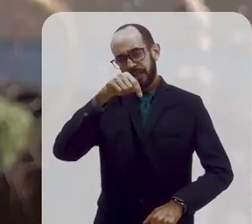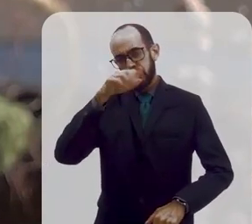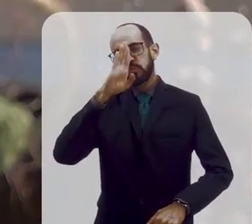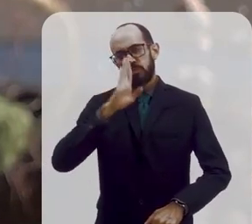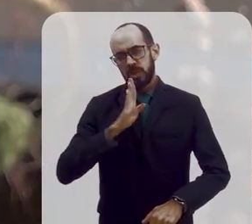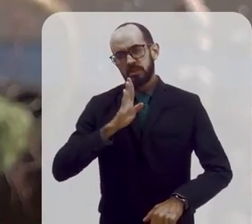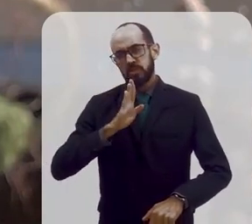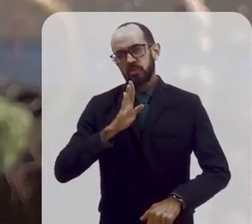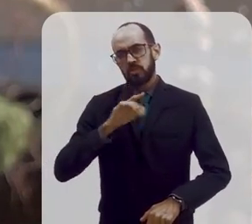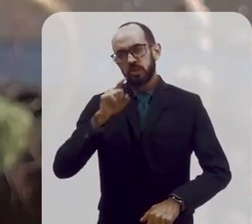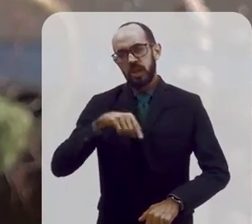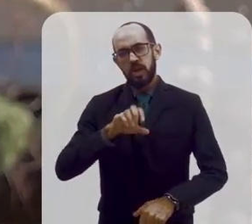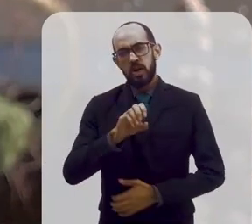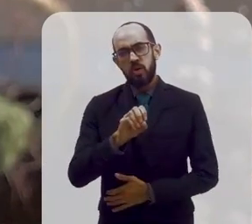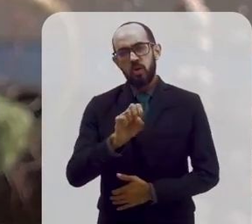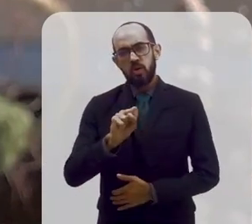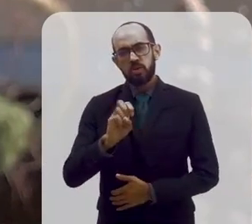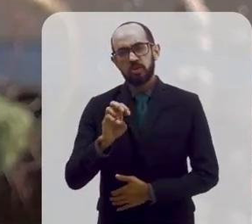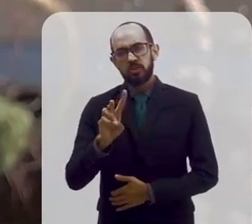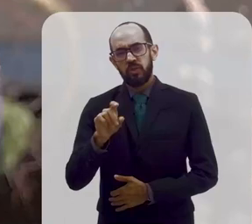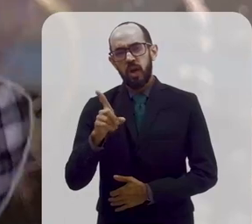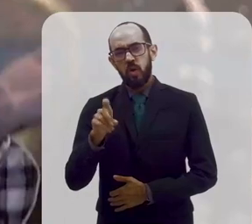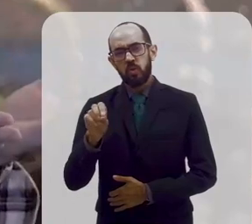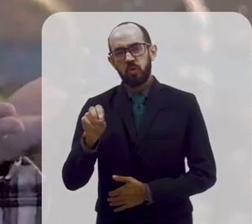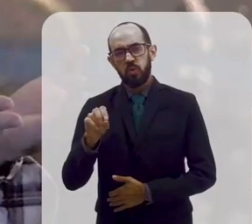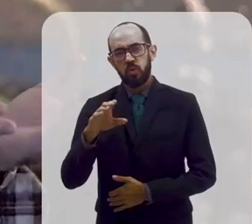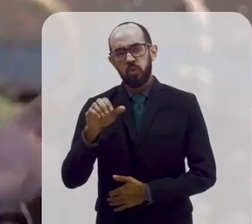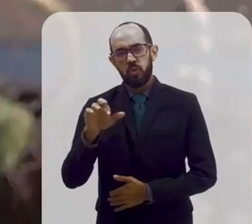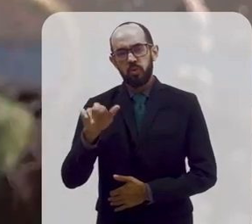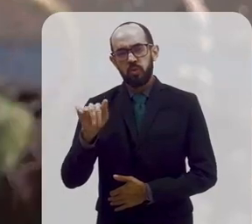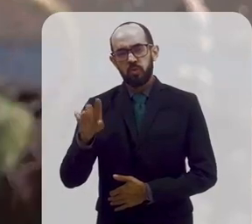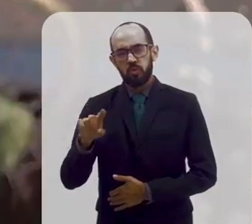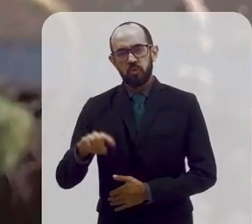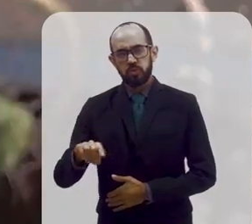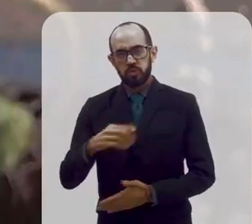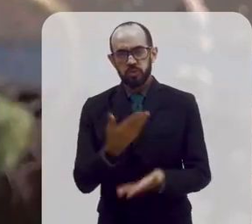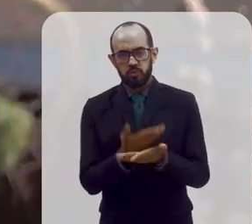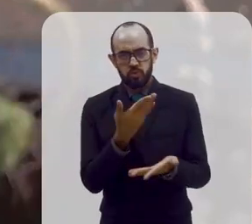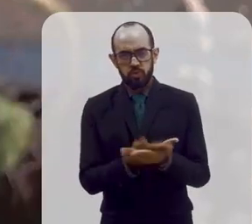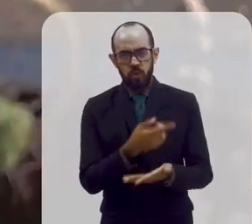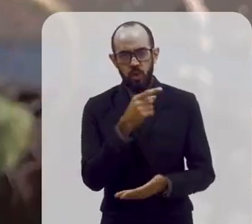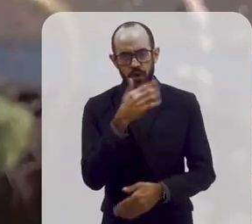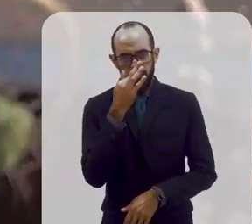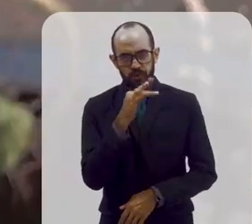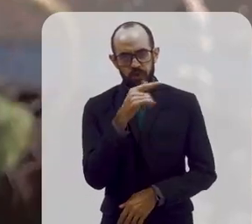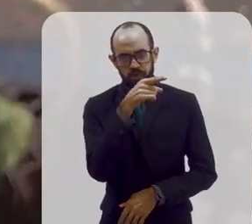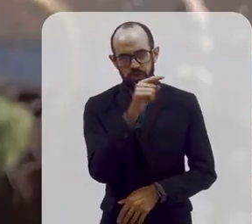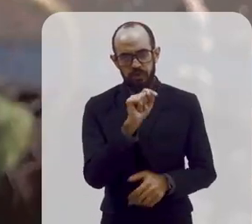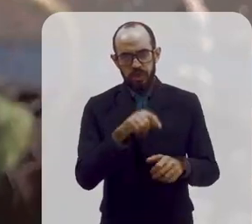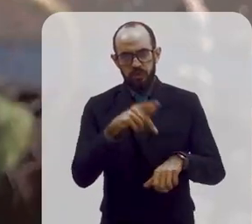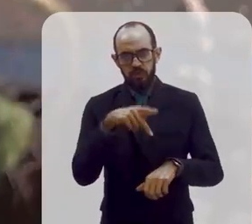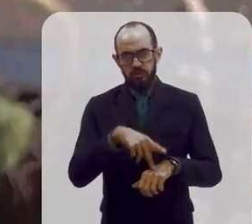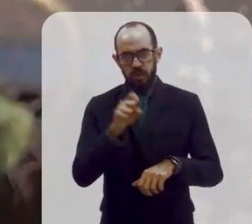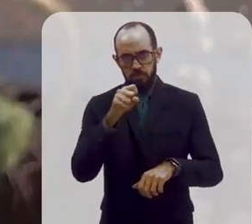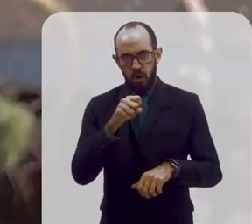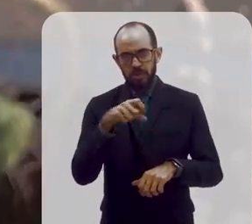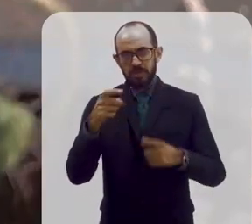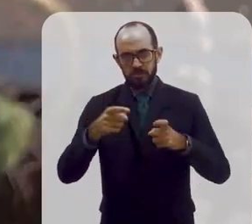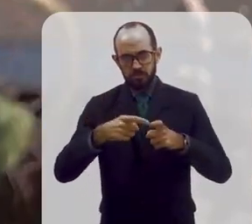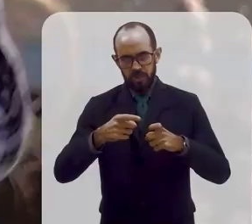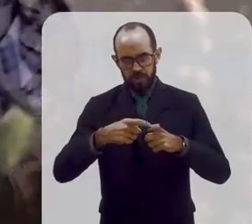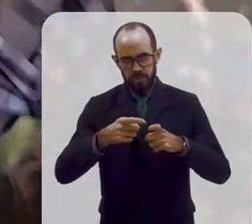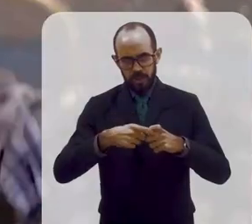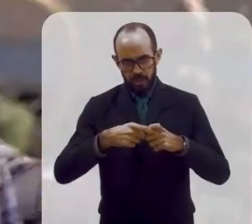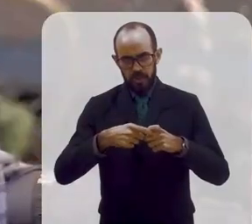para isso, que era o Oswaldo Cruz, que tinha feito um curso de especialização, ele se formou em